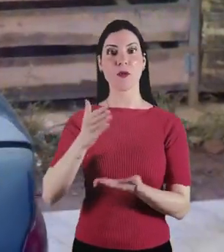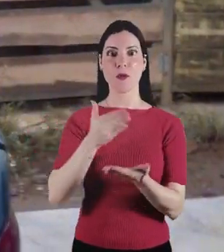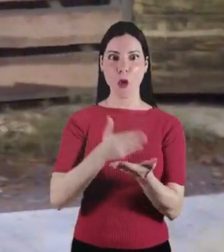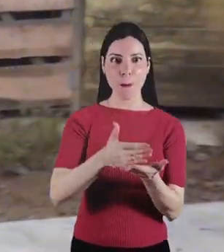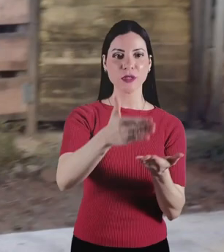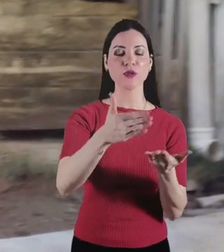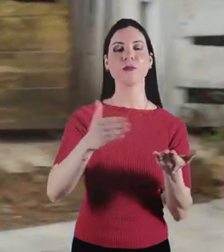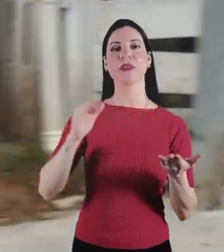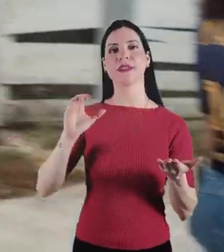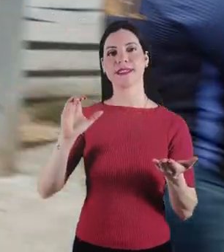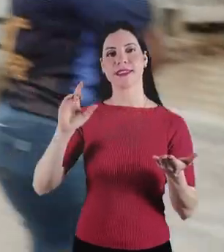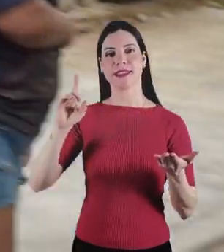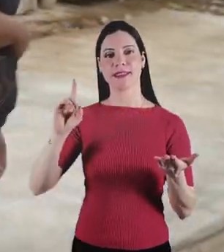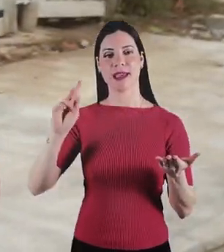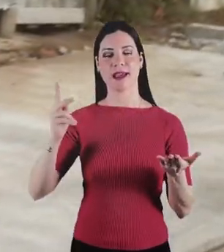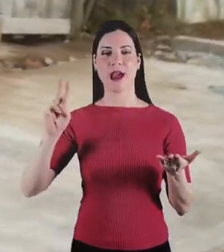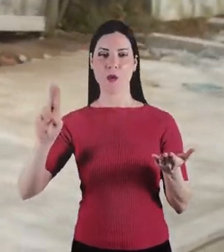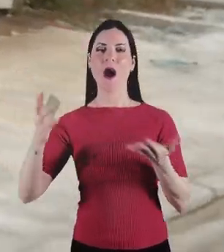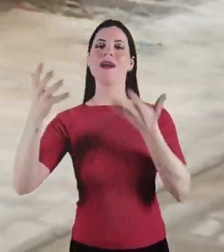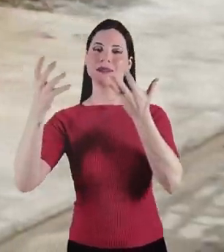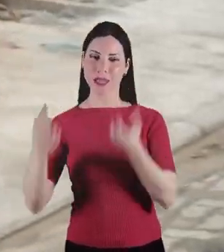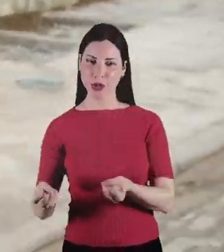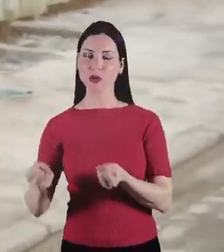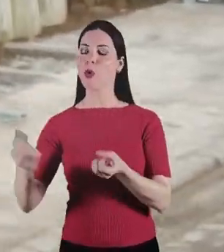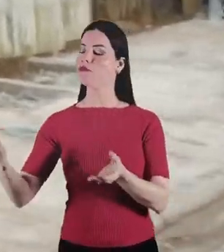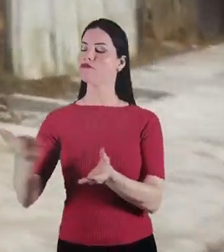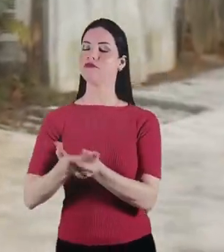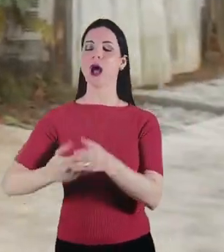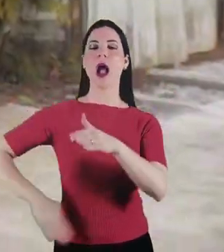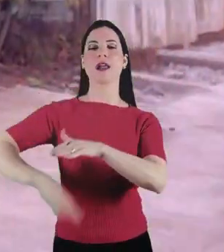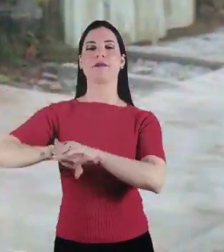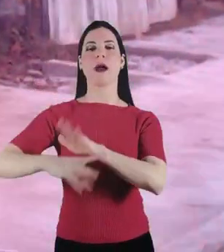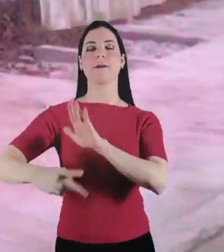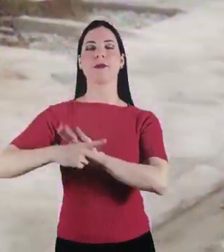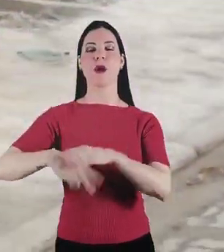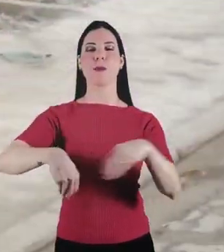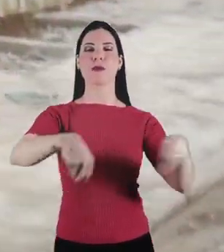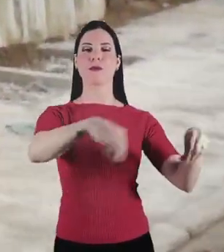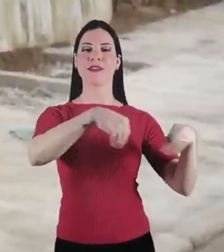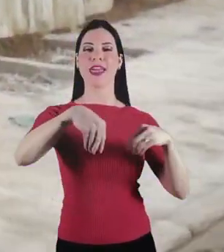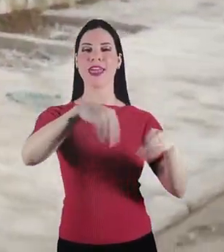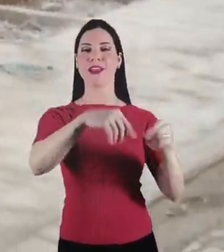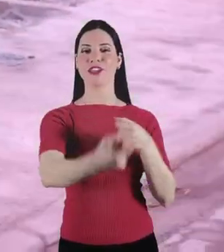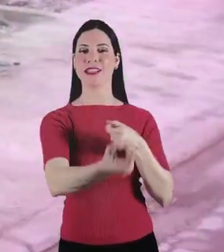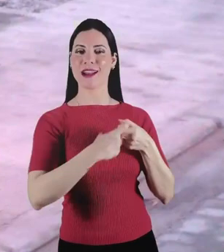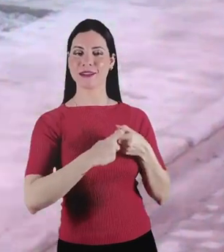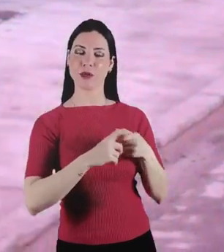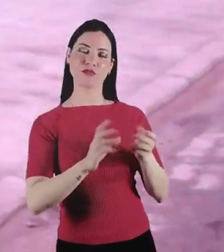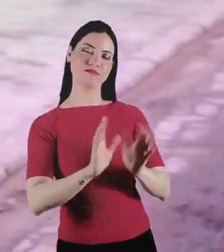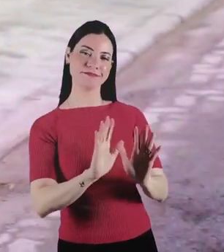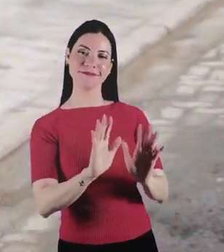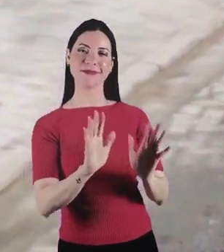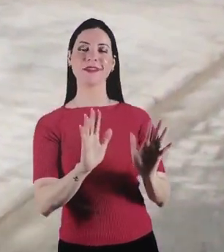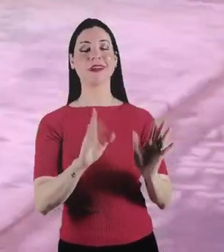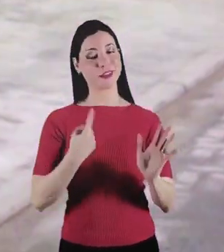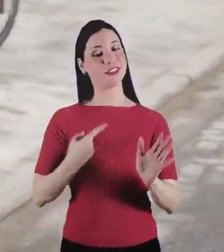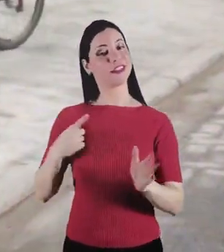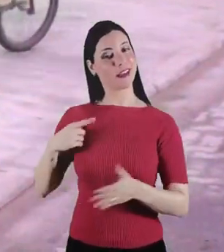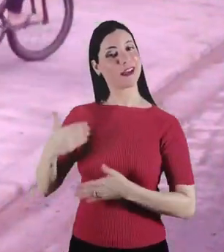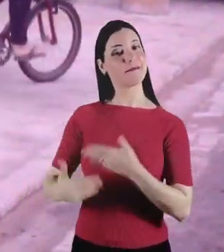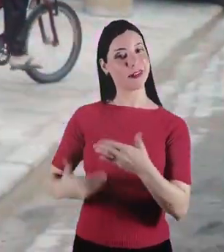A CDHU também aceitou arquivar definitivamente o processo de reintegração. E estamos hoje